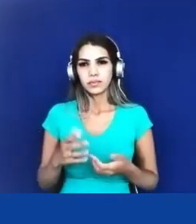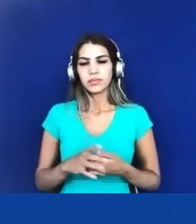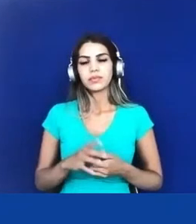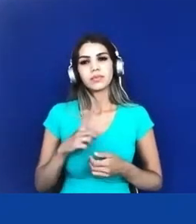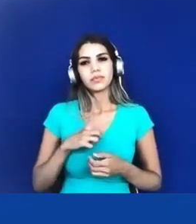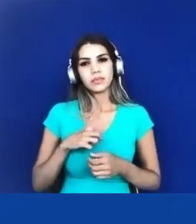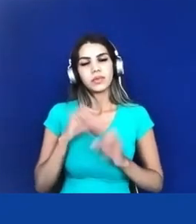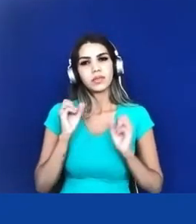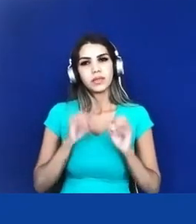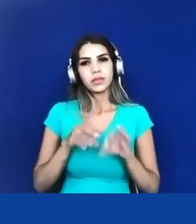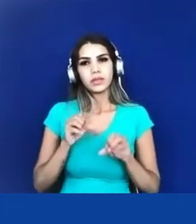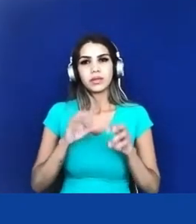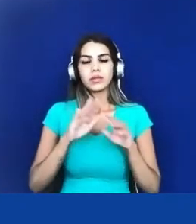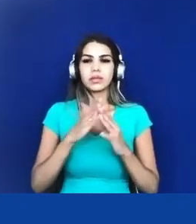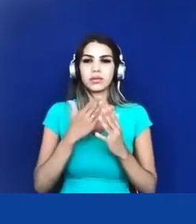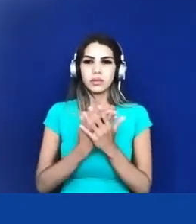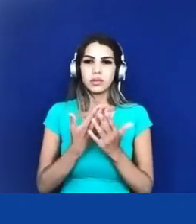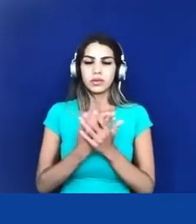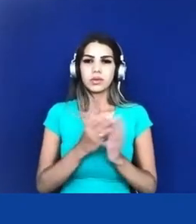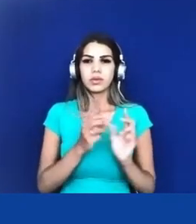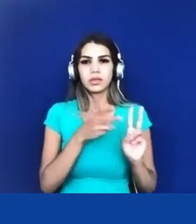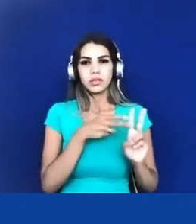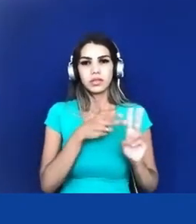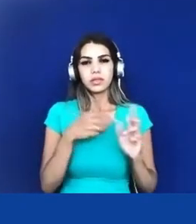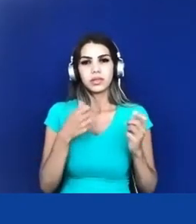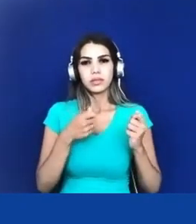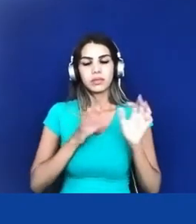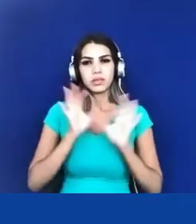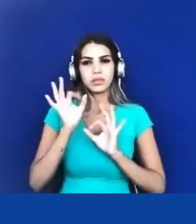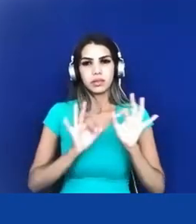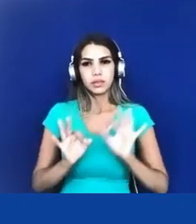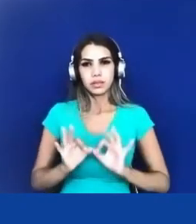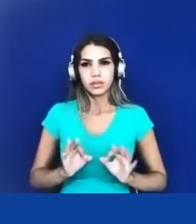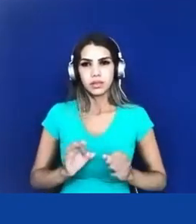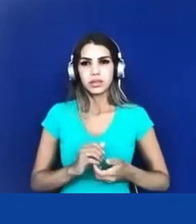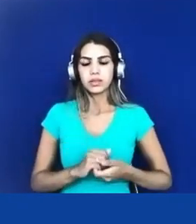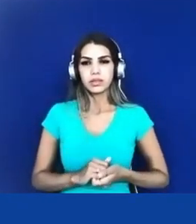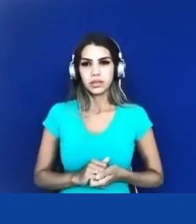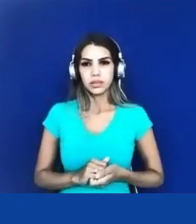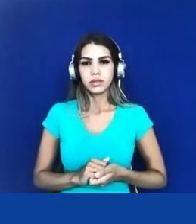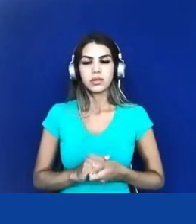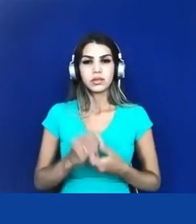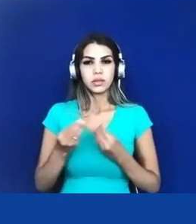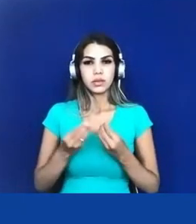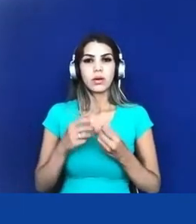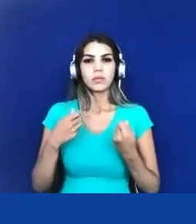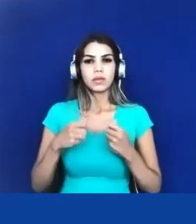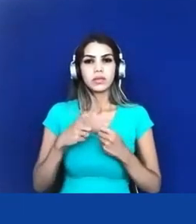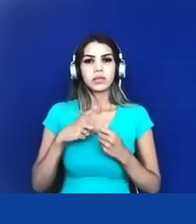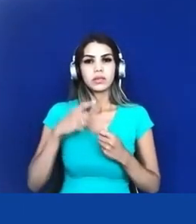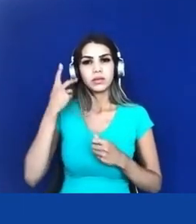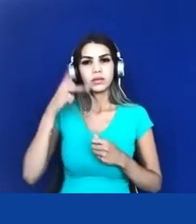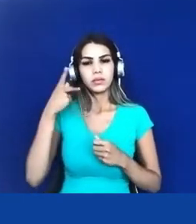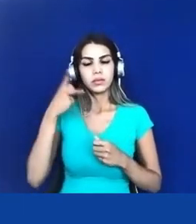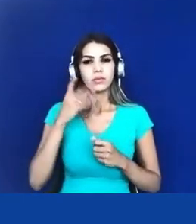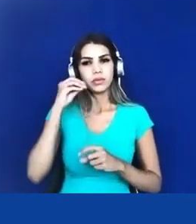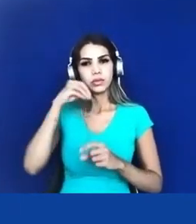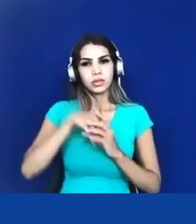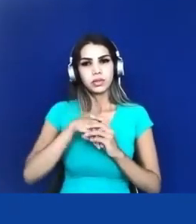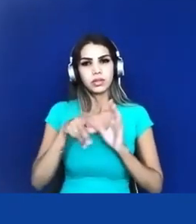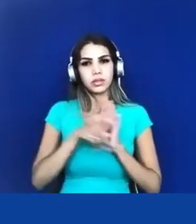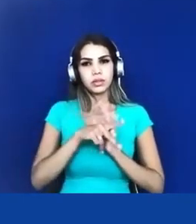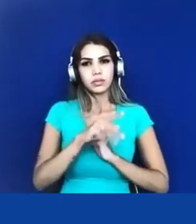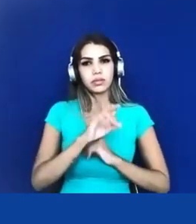indígena que deve ser organizada né por meio da sua política interna também própria de cada